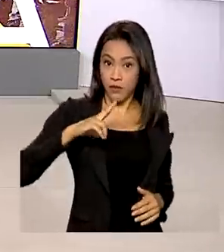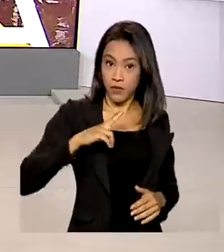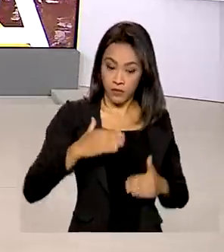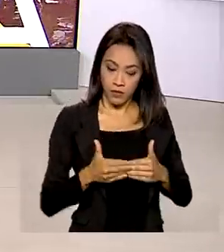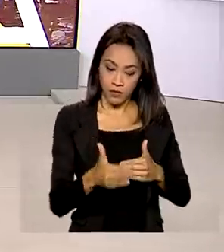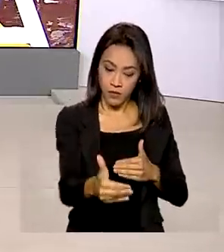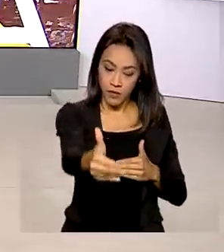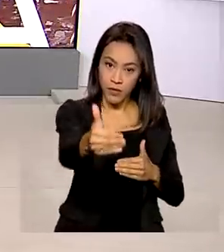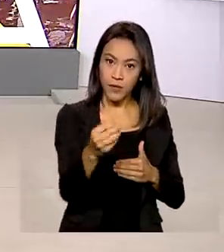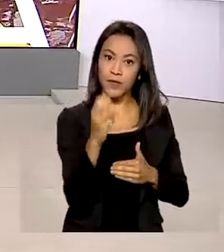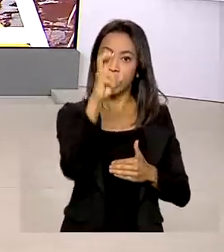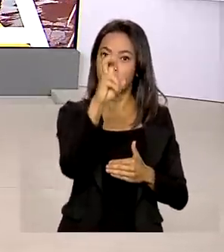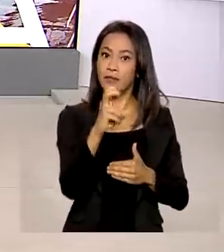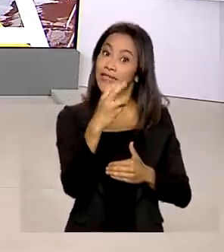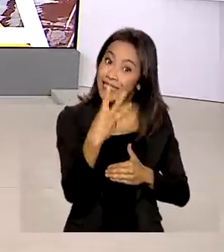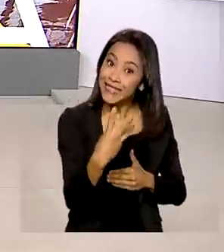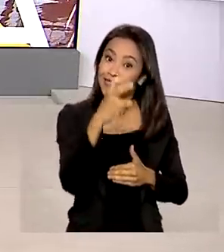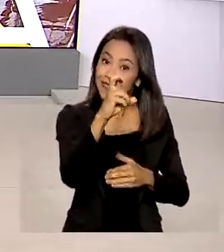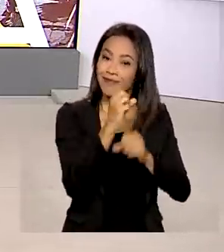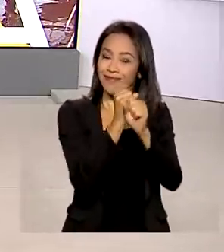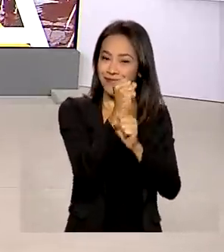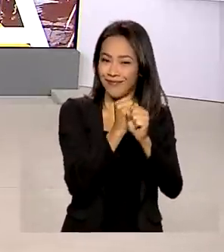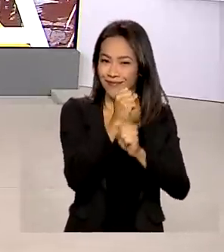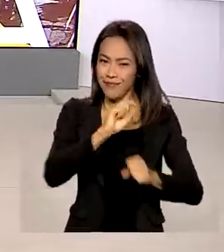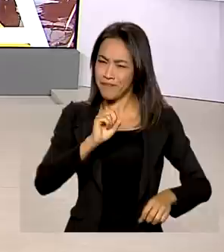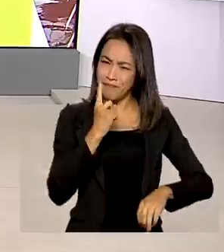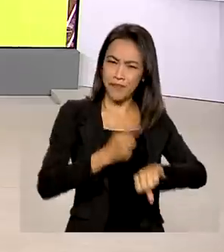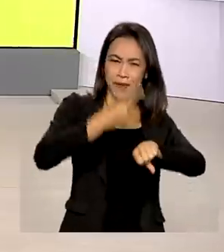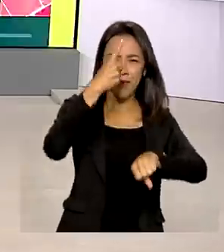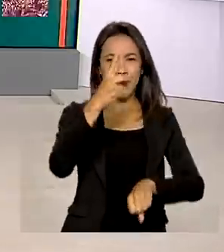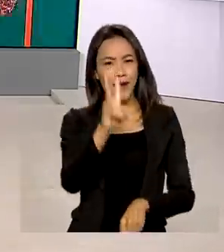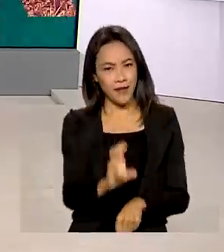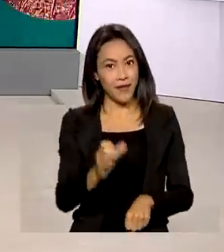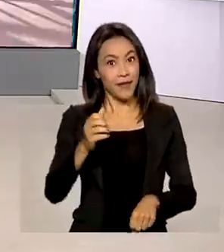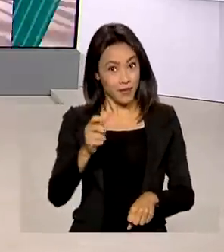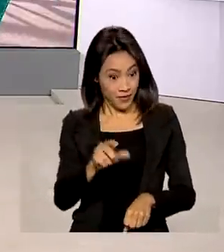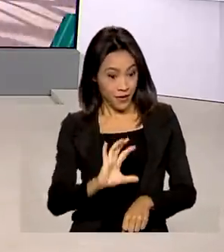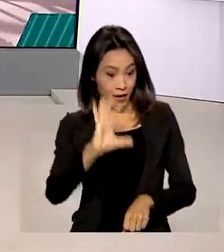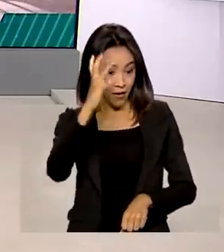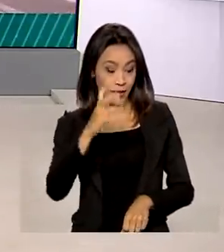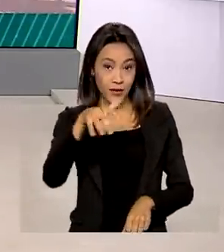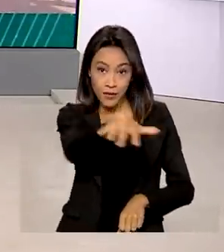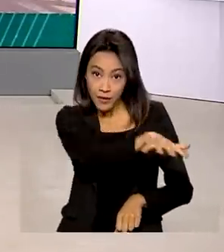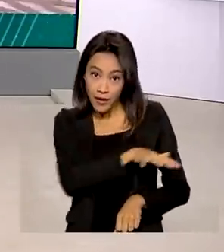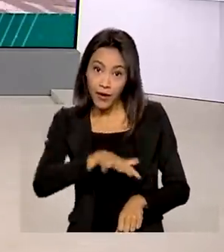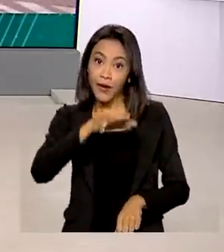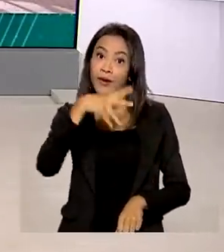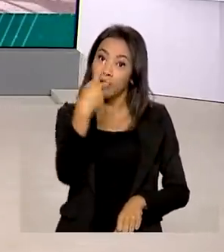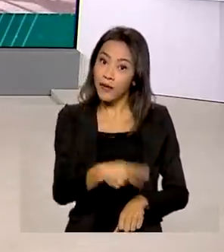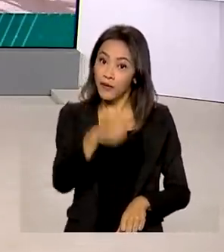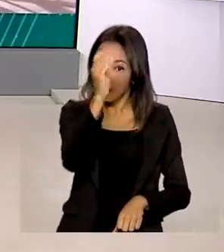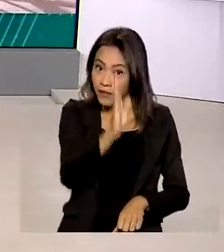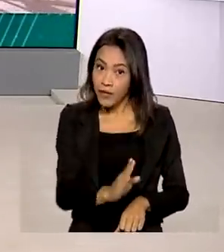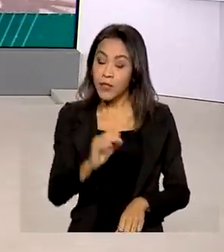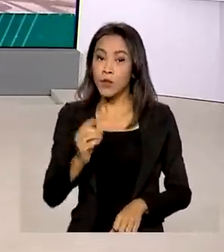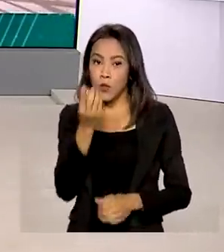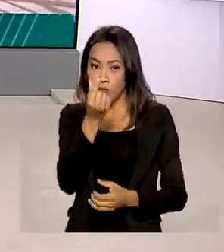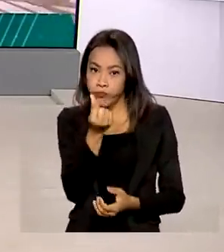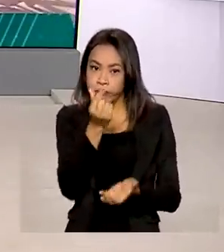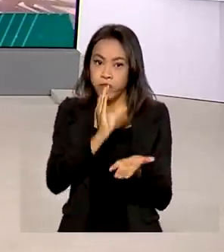próximos 35 anos. É a primeira desestatização do setor no país. O investimento previsto é de